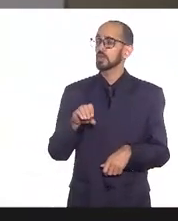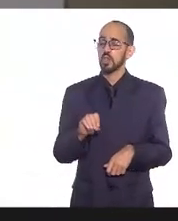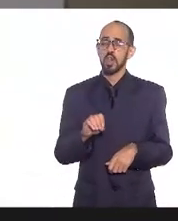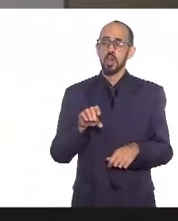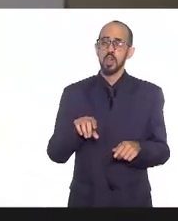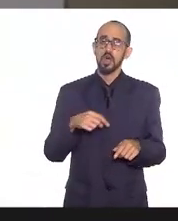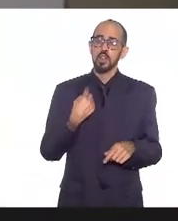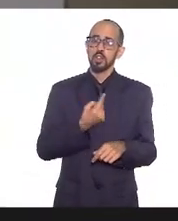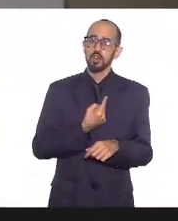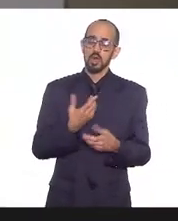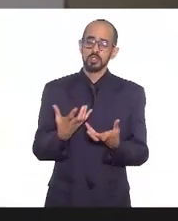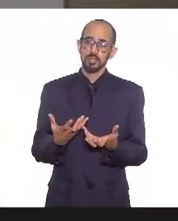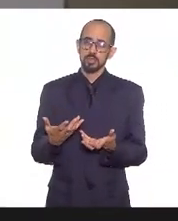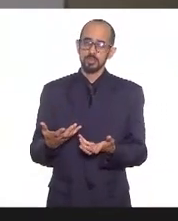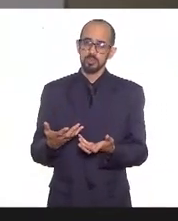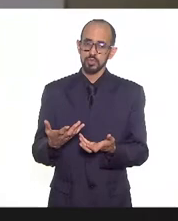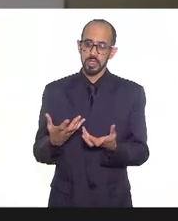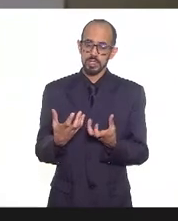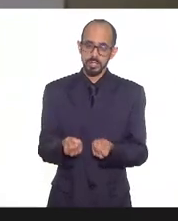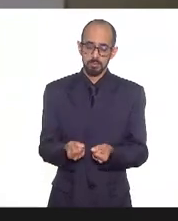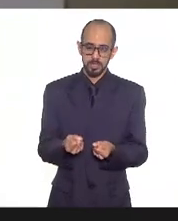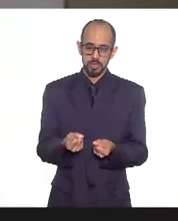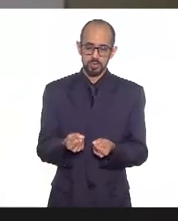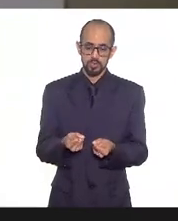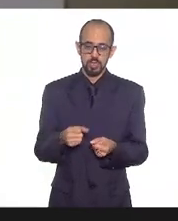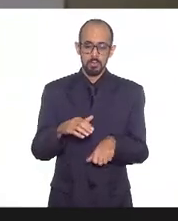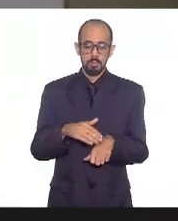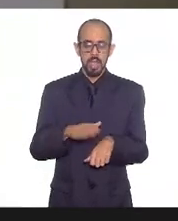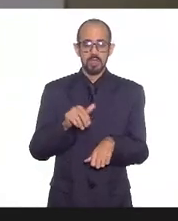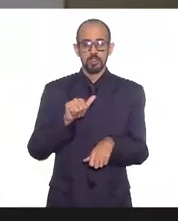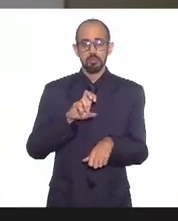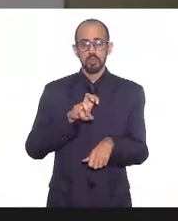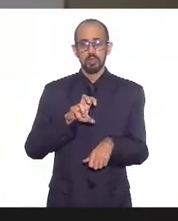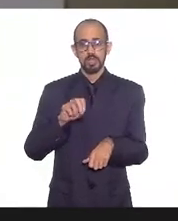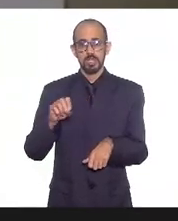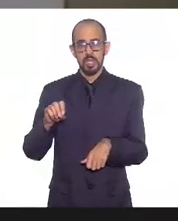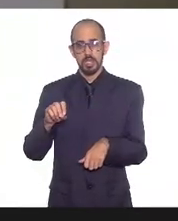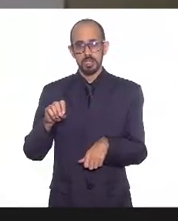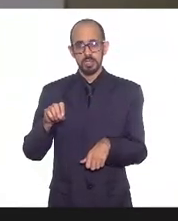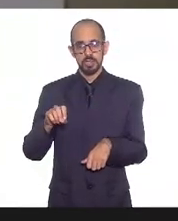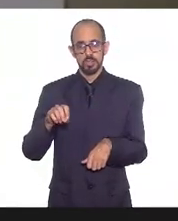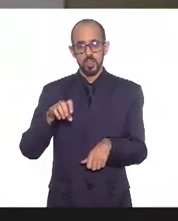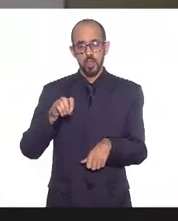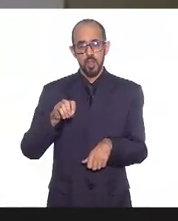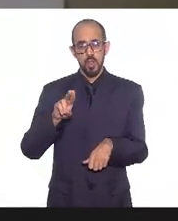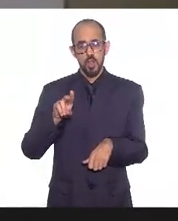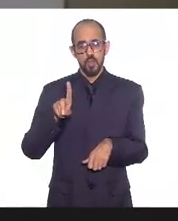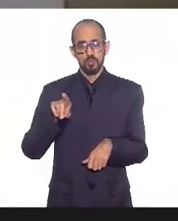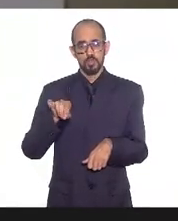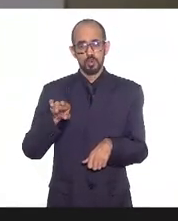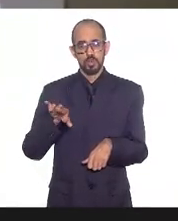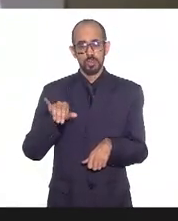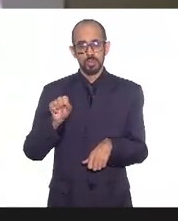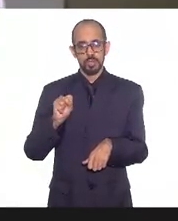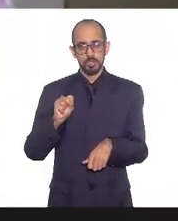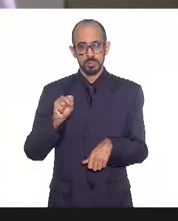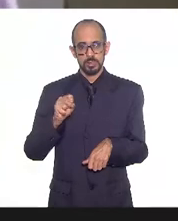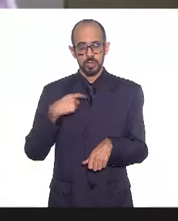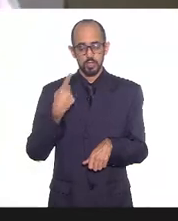recebido no MP a gente tem mais de 1500 ouvidorias estamos acompanhando todas estamos tomando atitude